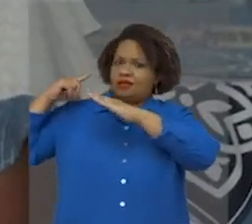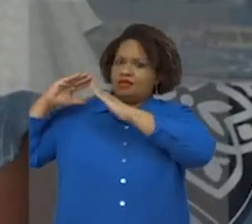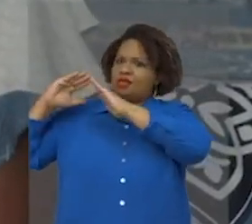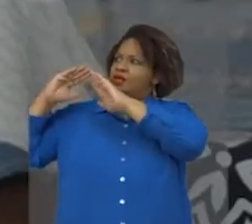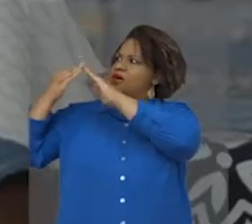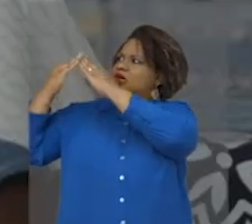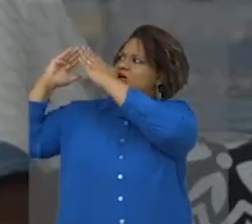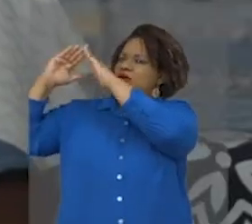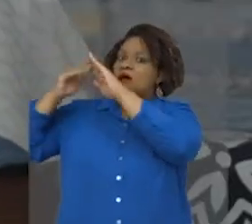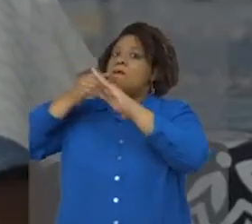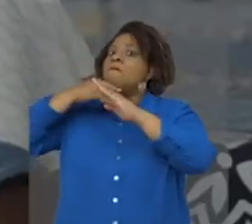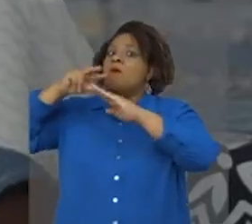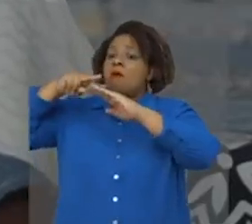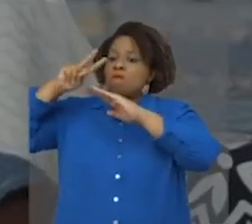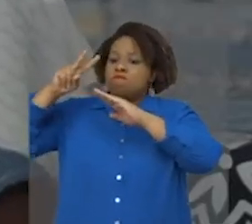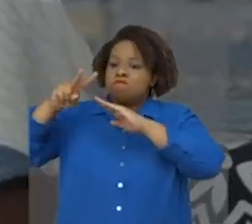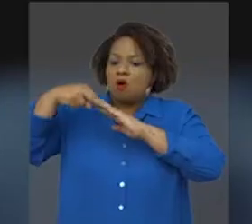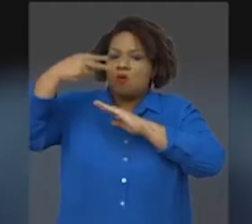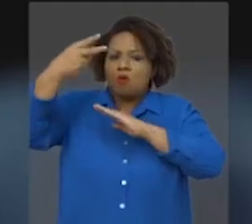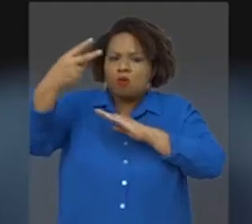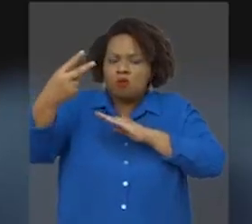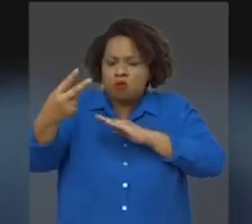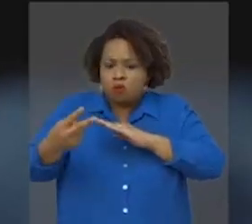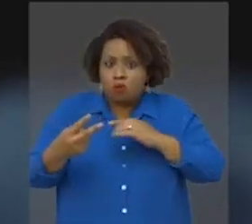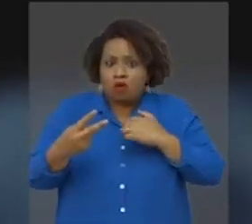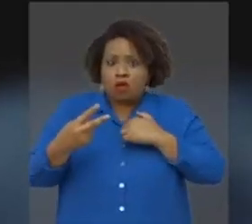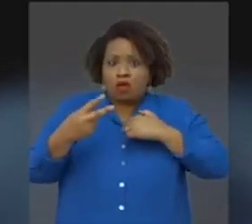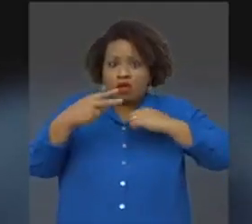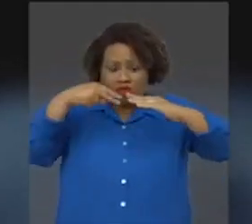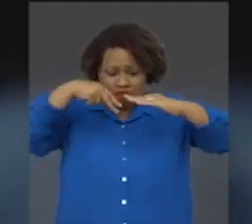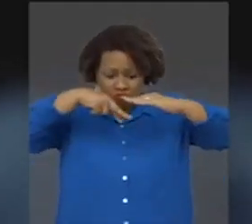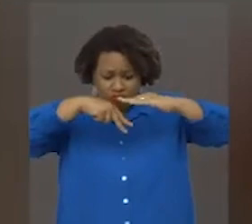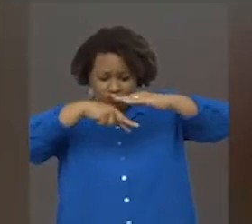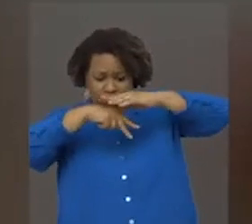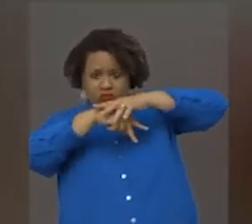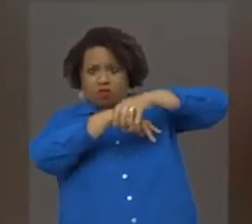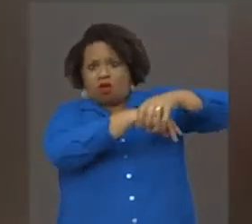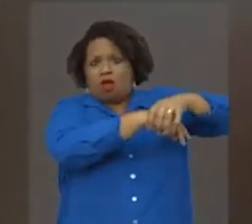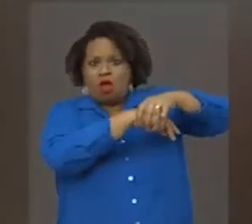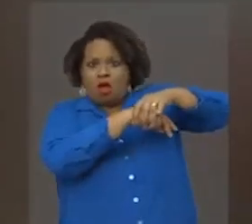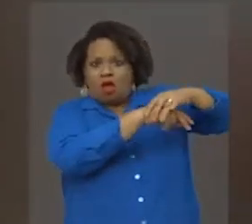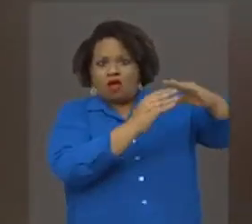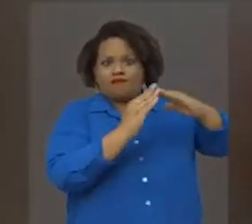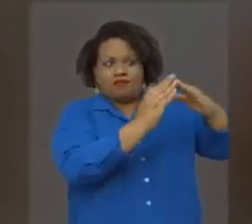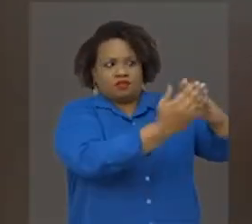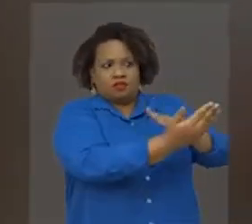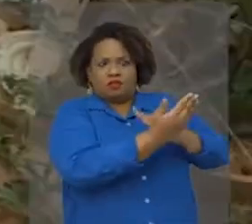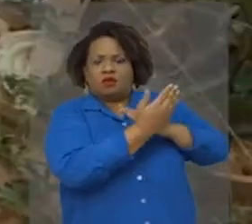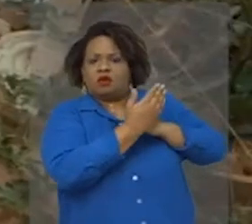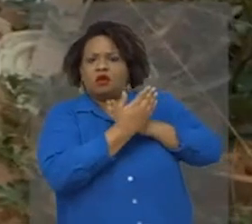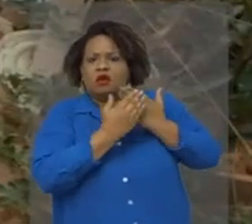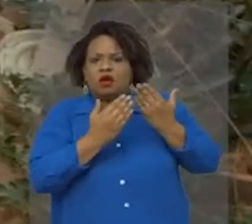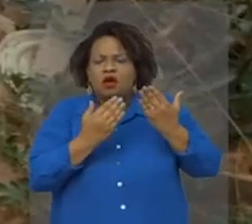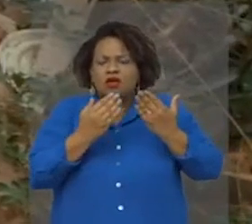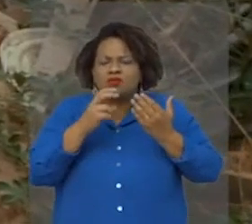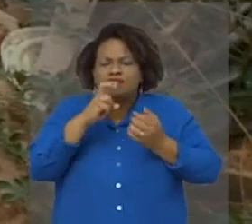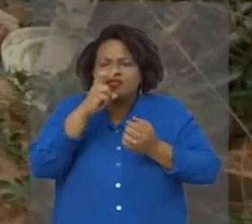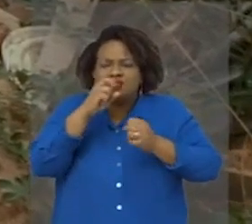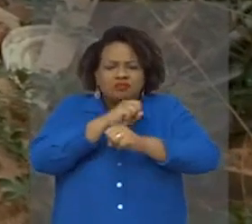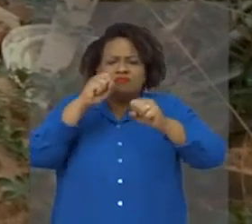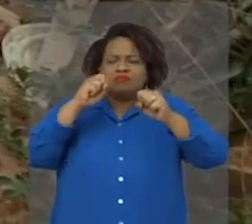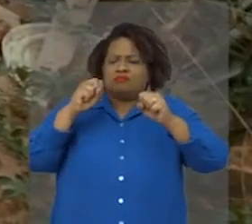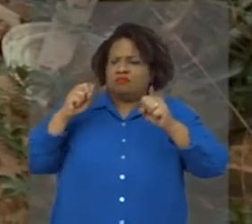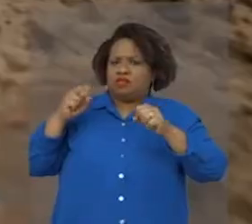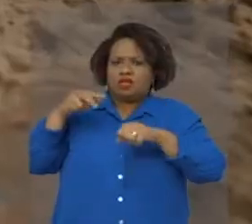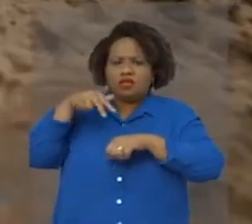uma encosta e meu pai foi arremessado. Eu fiquei só aterrada, os moradores que me tiraram. Aí quando vai 5 horas